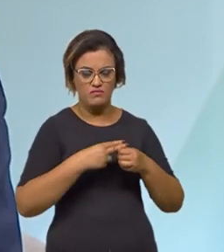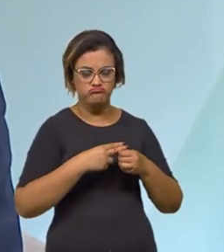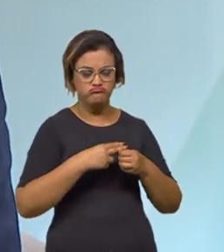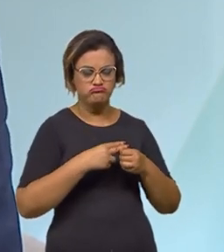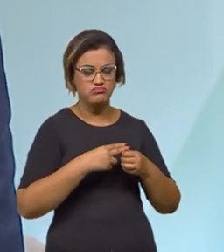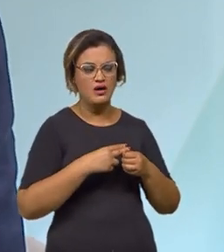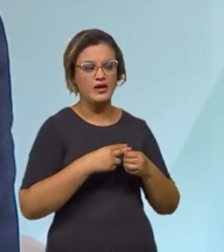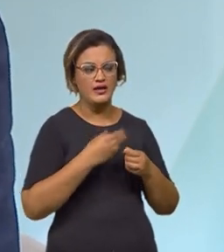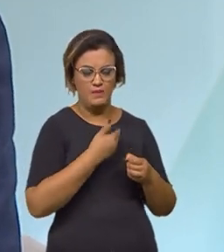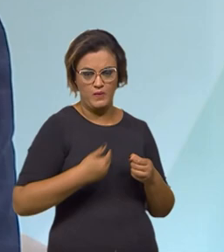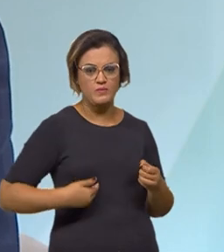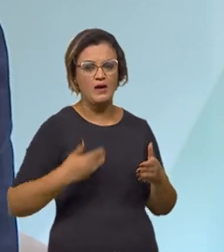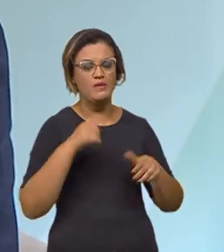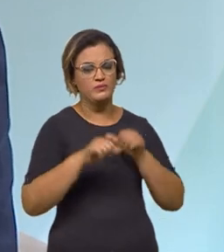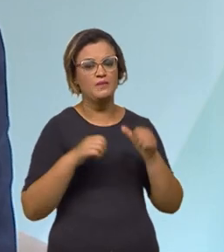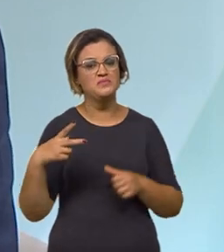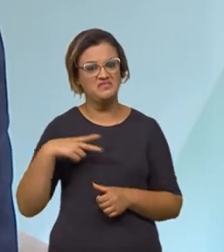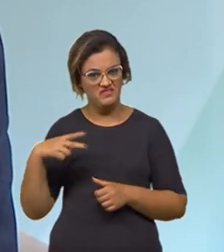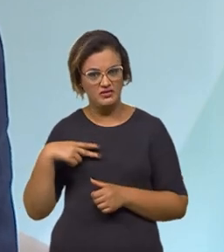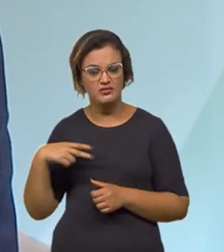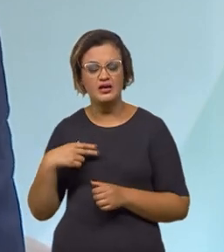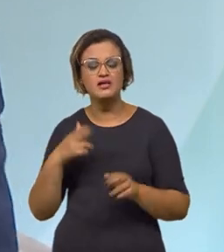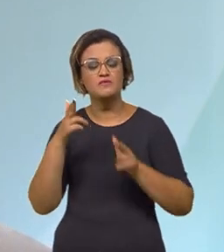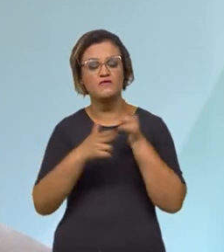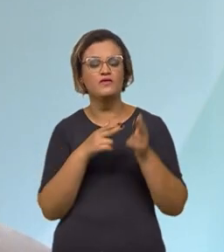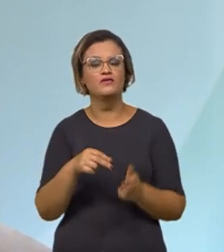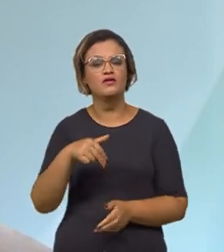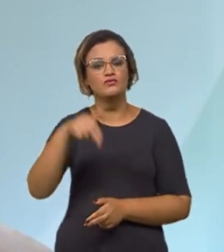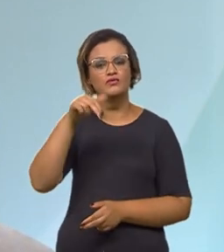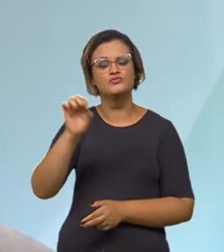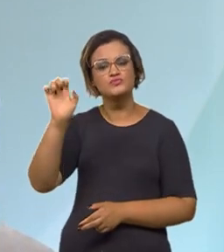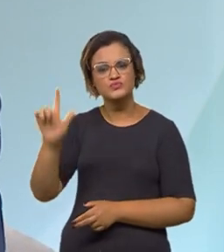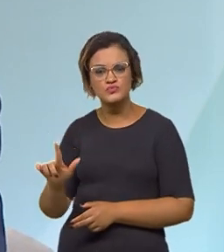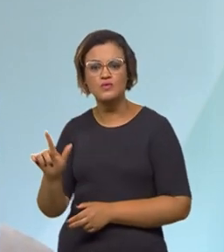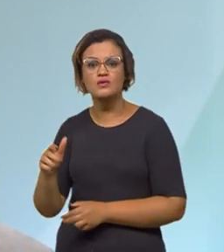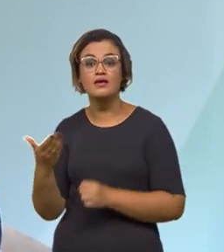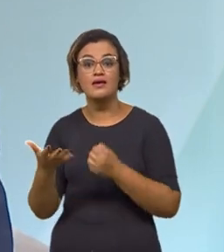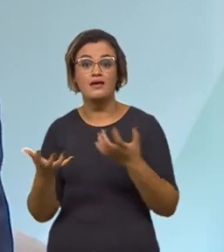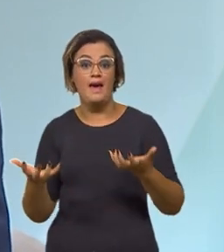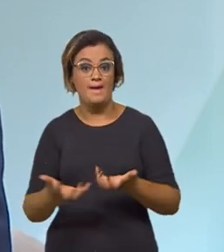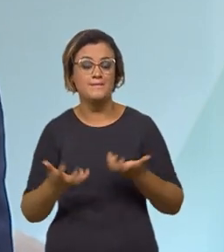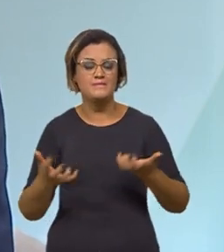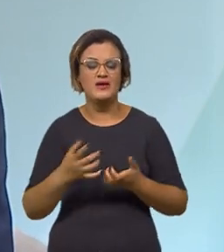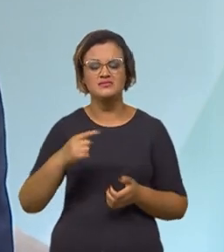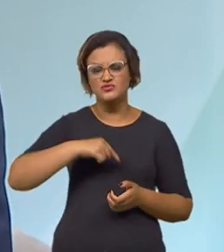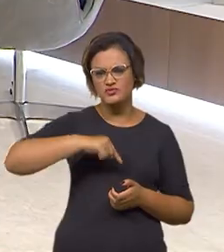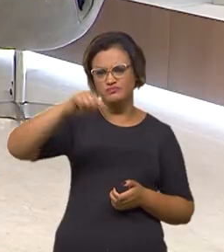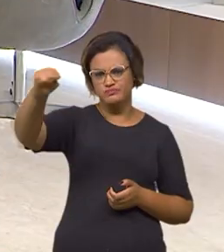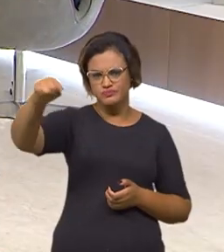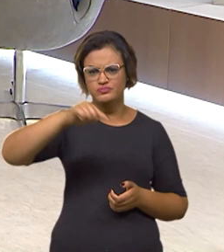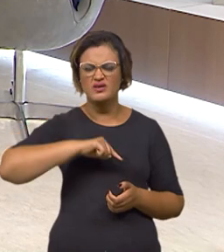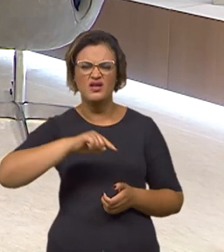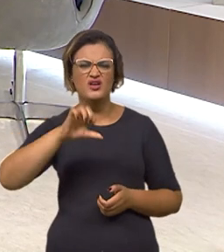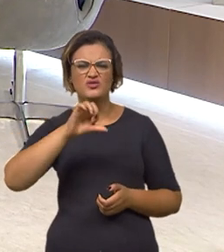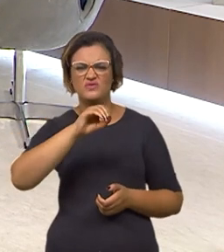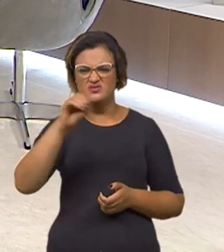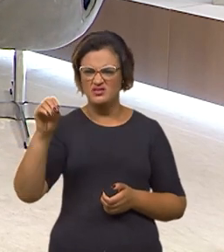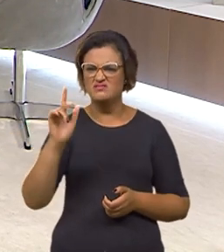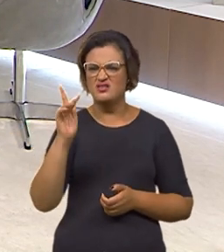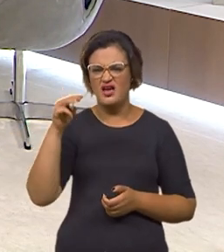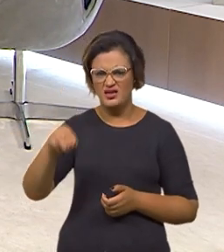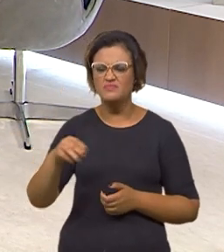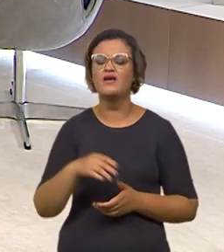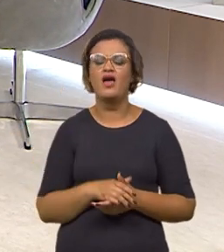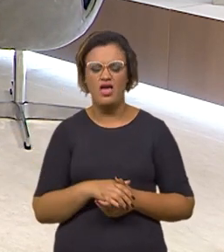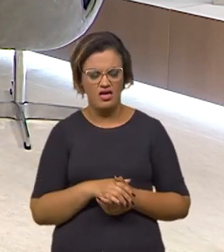privado. Então, nós fizemos a concessão da Ferrovia Norte-Sul, que é essa grande coluna vertebral que corta o país de norte a sul. São 800, 900 quilômetros? São, é uma